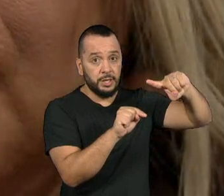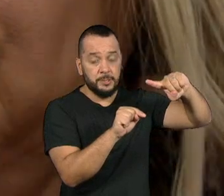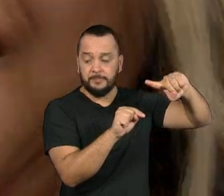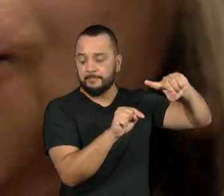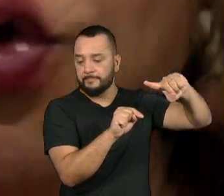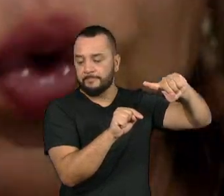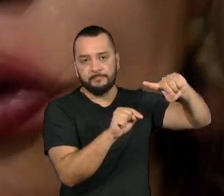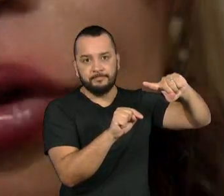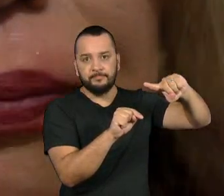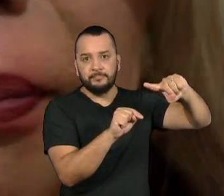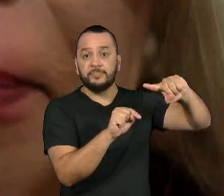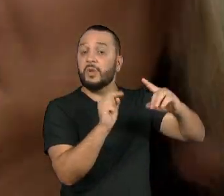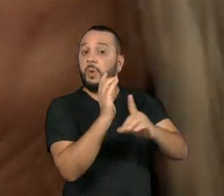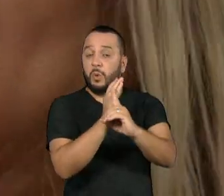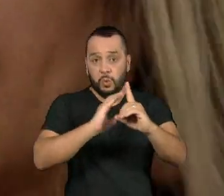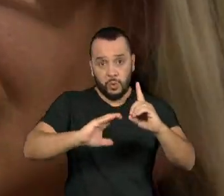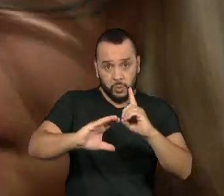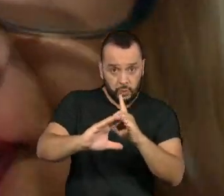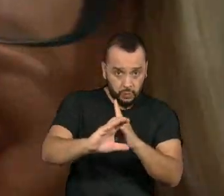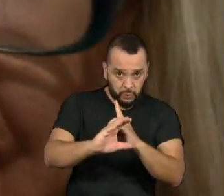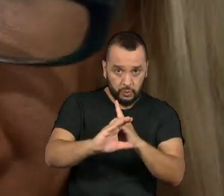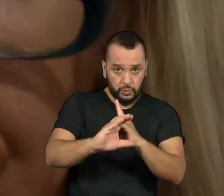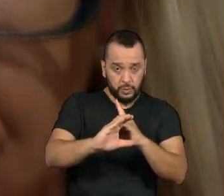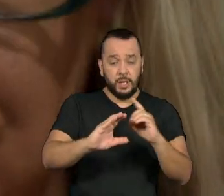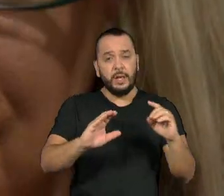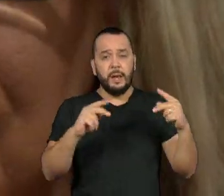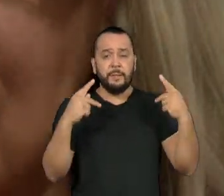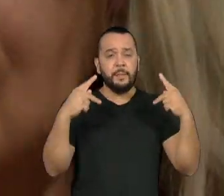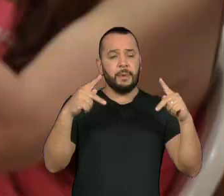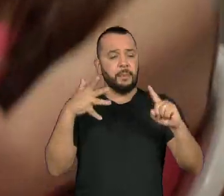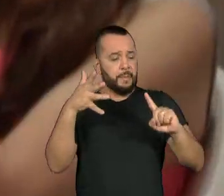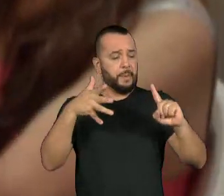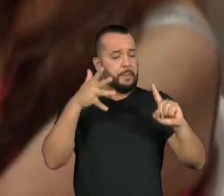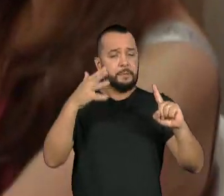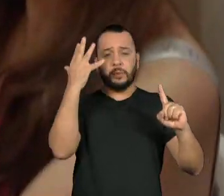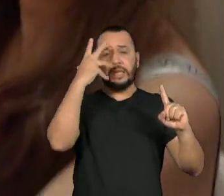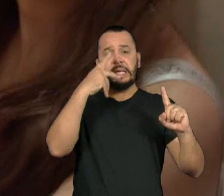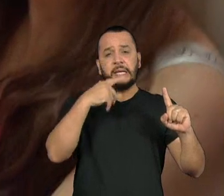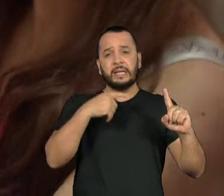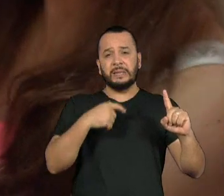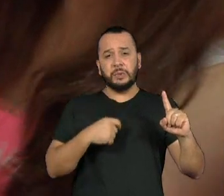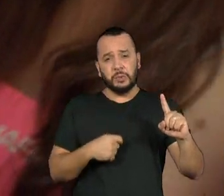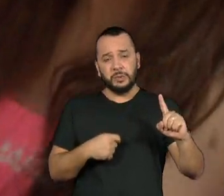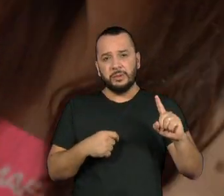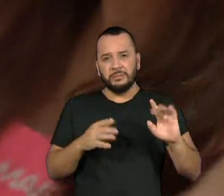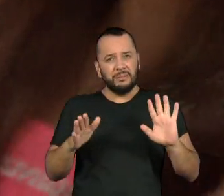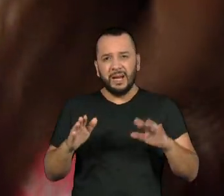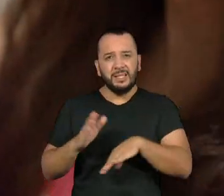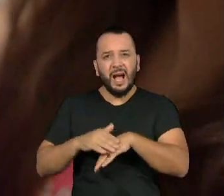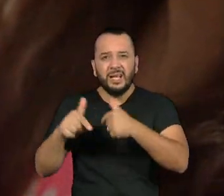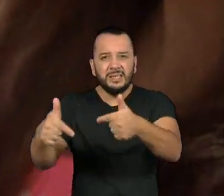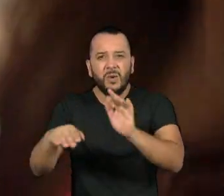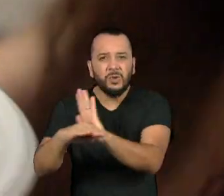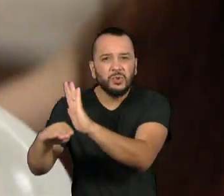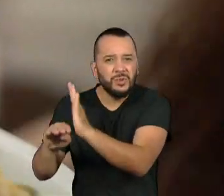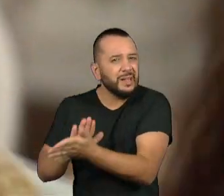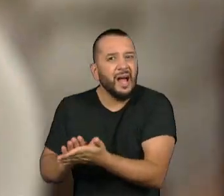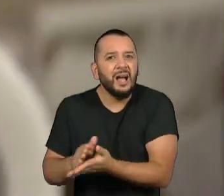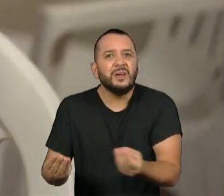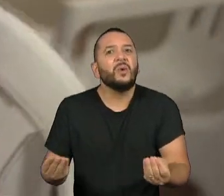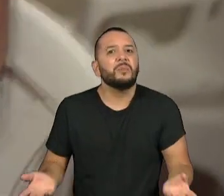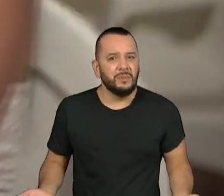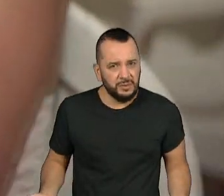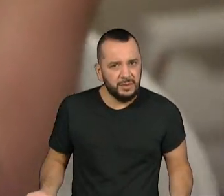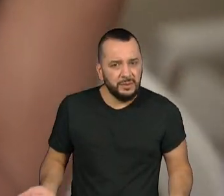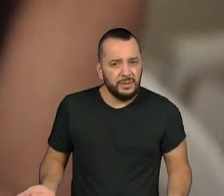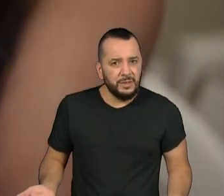um belo culto, belas palavras, e não se faz nada efetivamente, né? A não ser